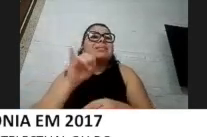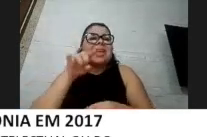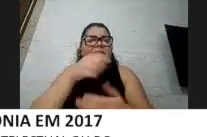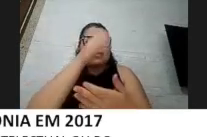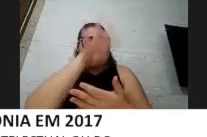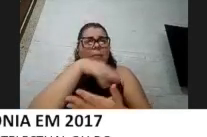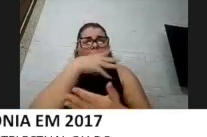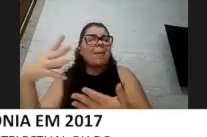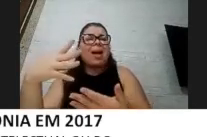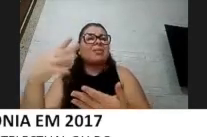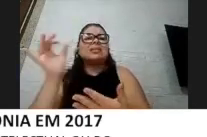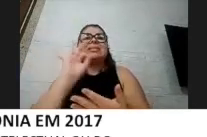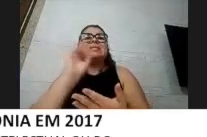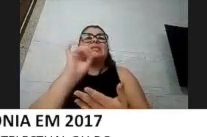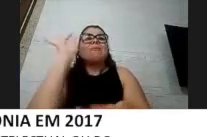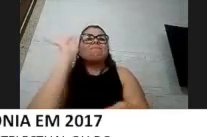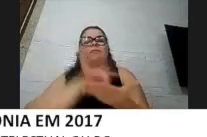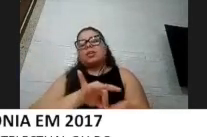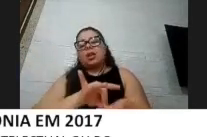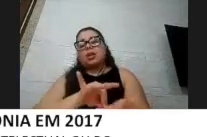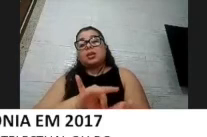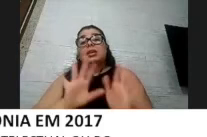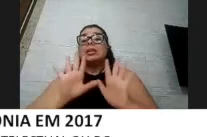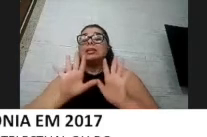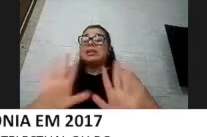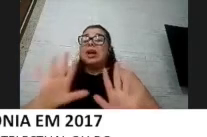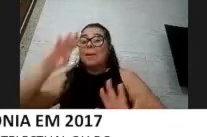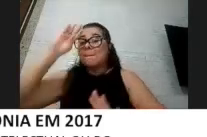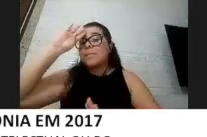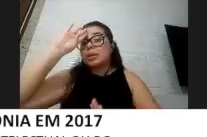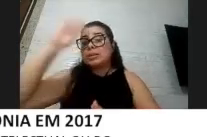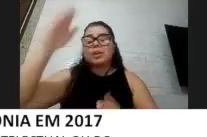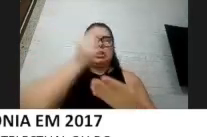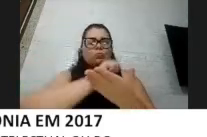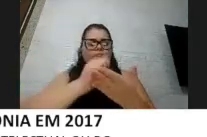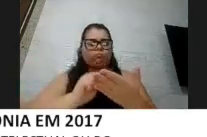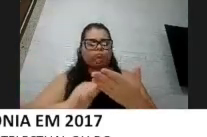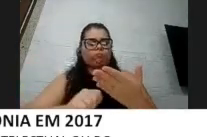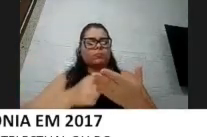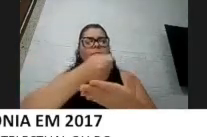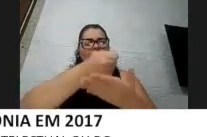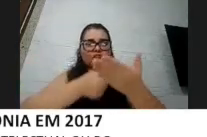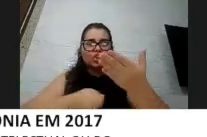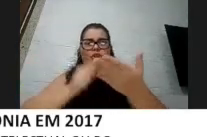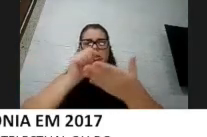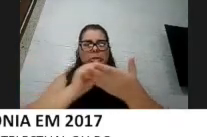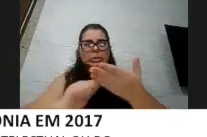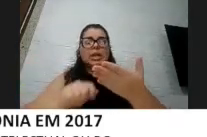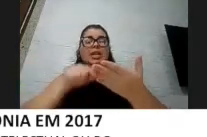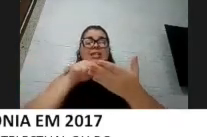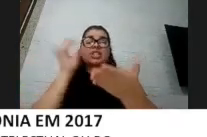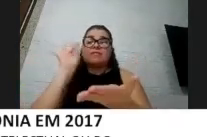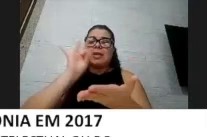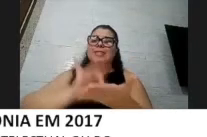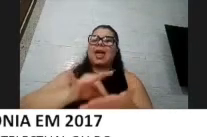é muito importante que a qualidade dos registros seja adequada e seja verdadeira, porque são nessas fontes